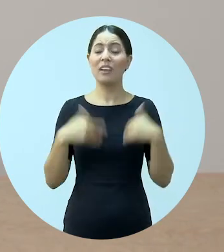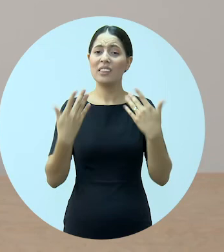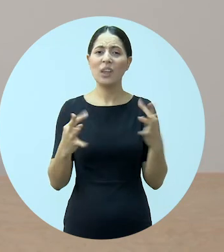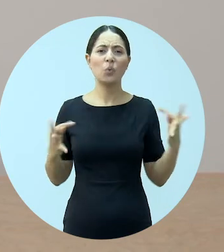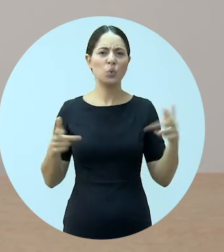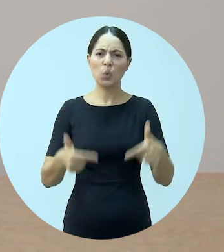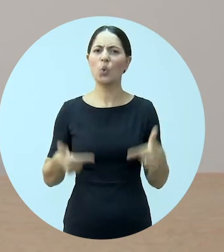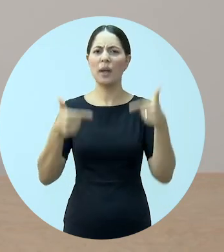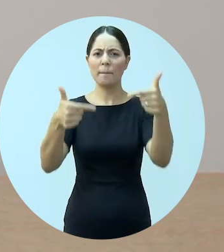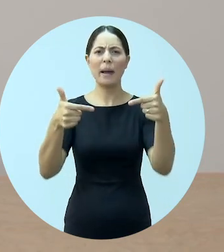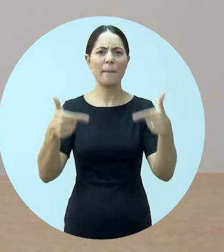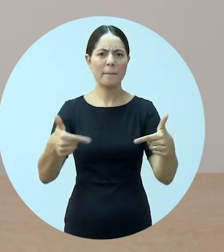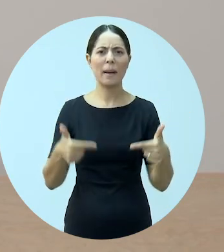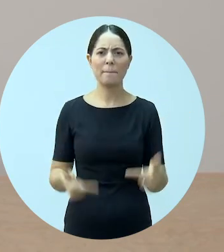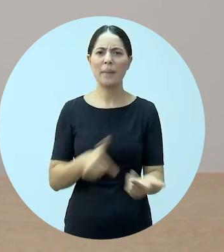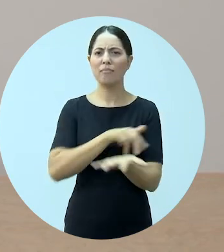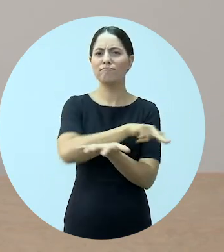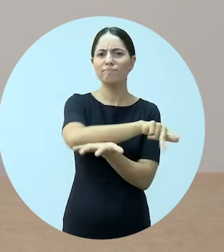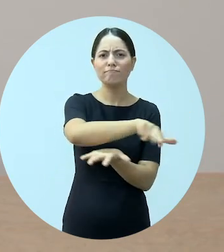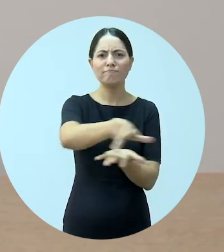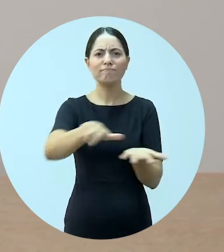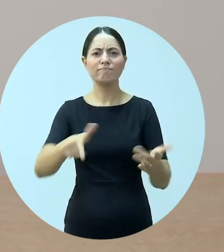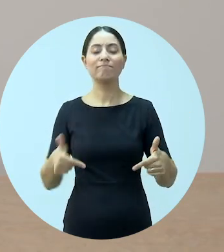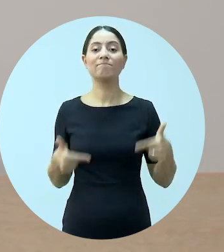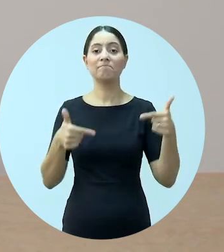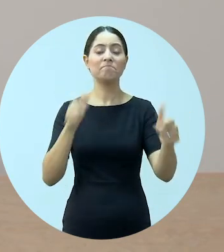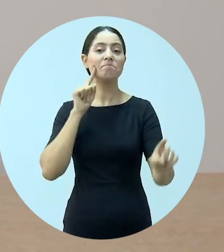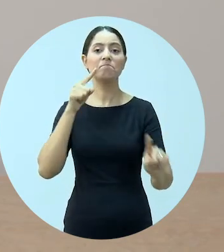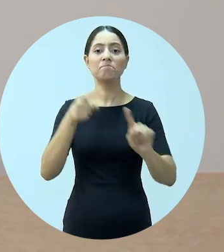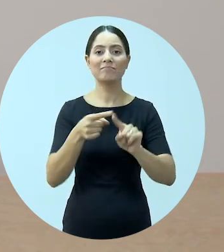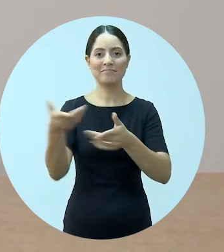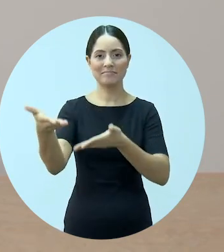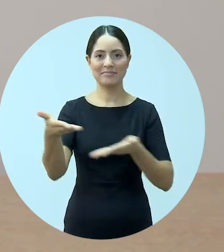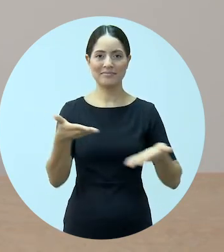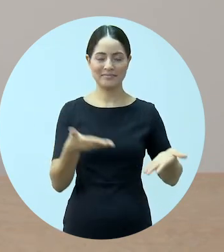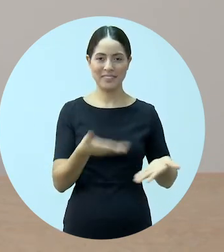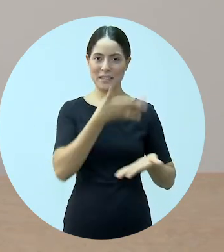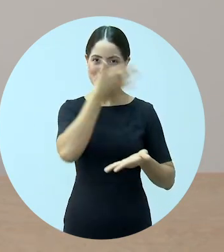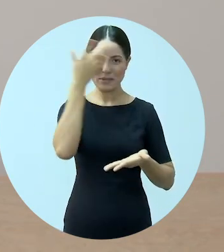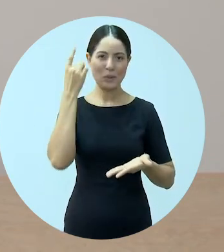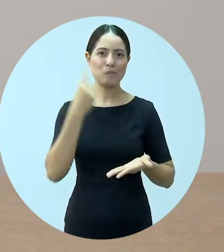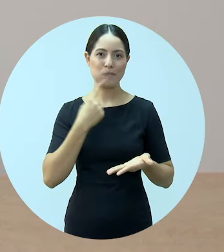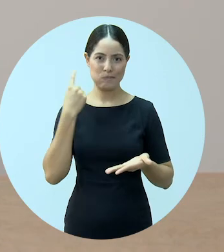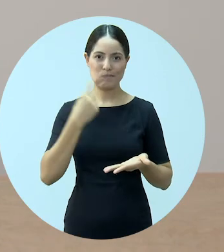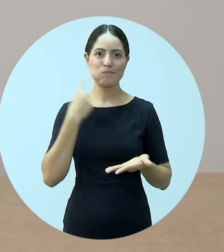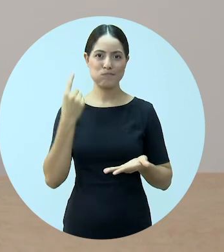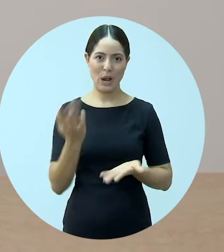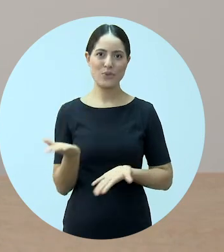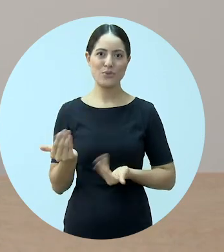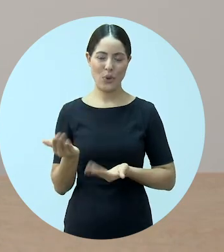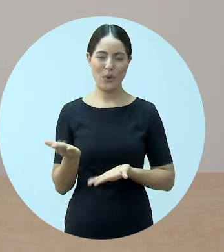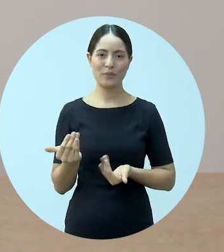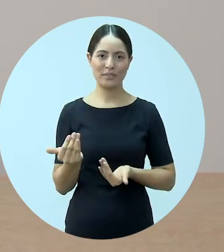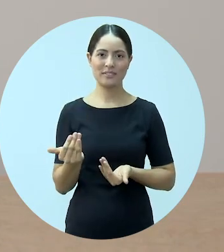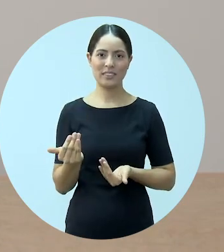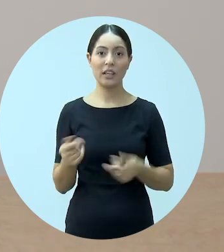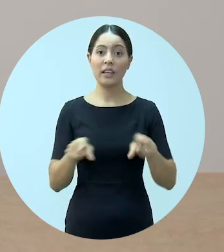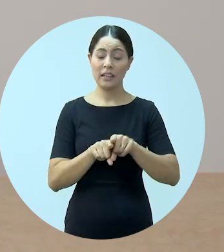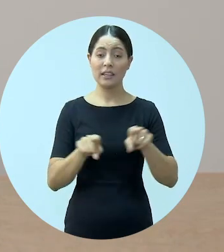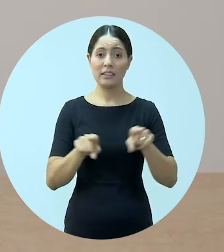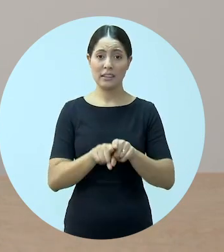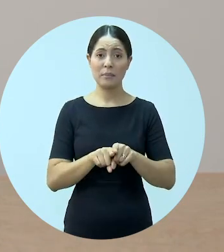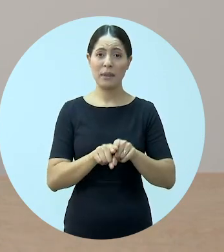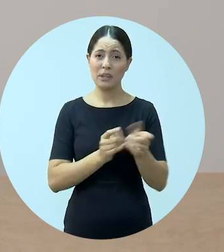preço subsidiado. Então, todas essas ações são voltadas para atender e acolher a jovem advocacia